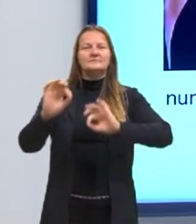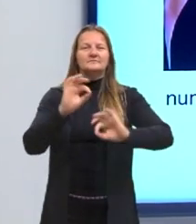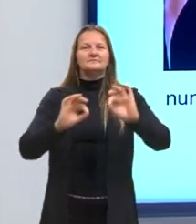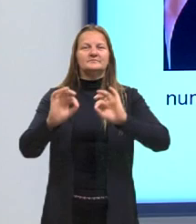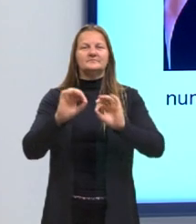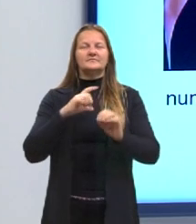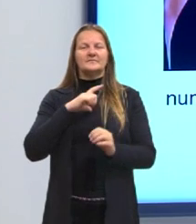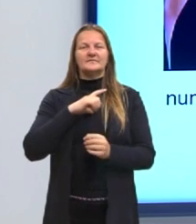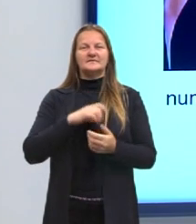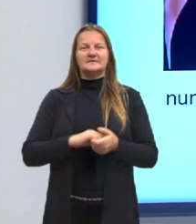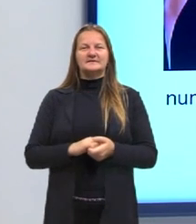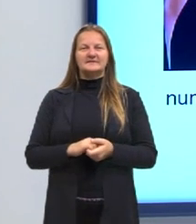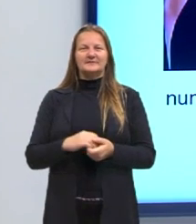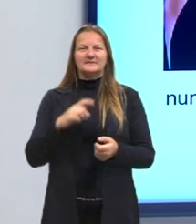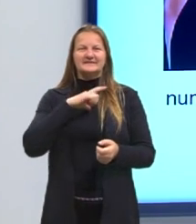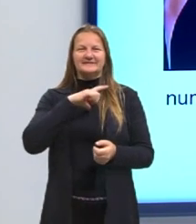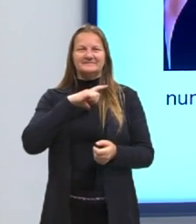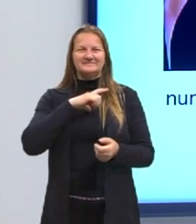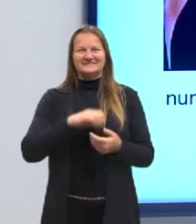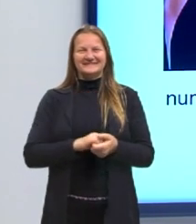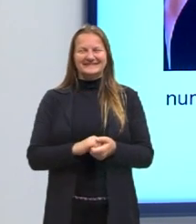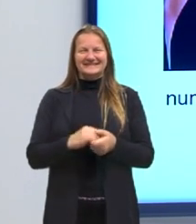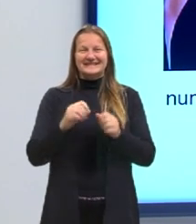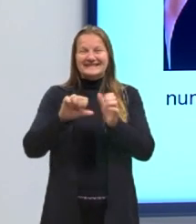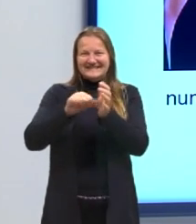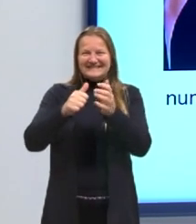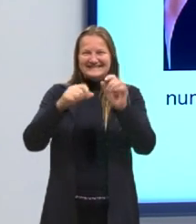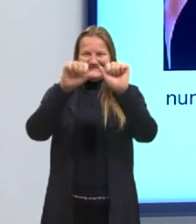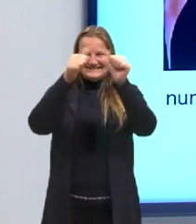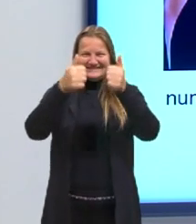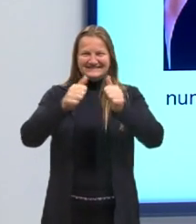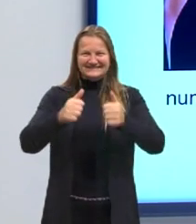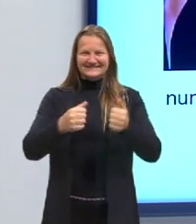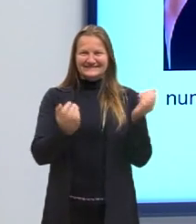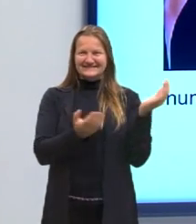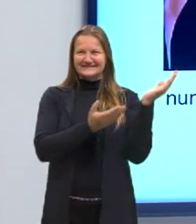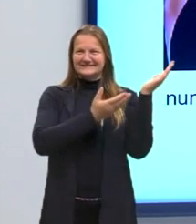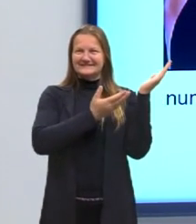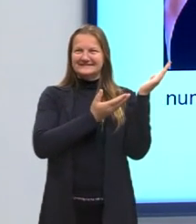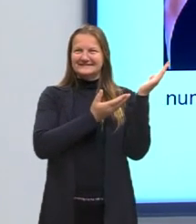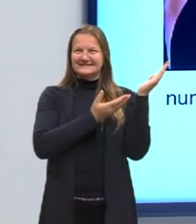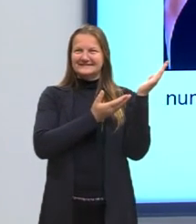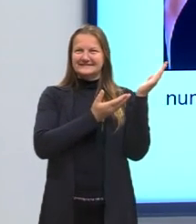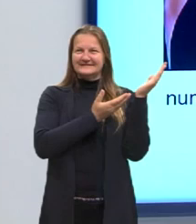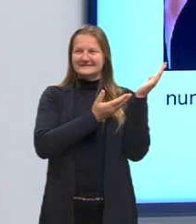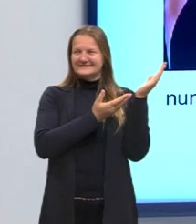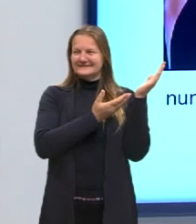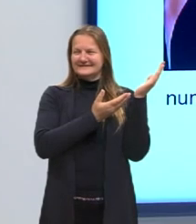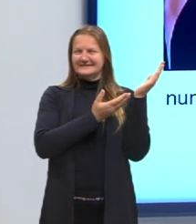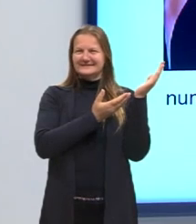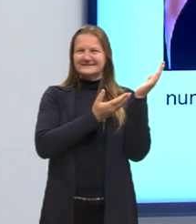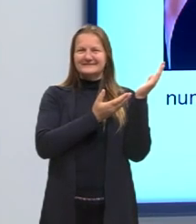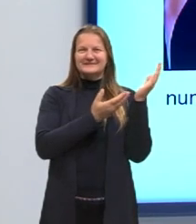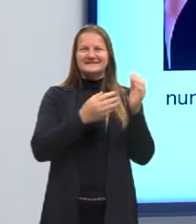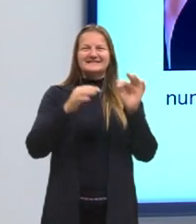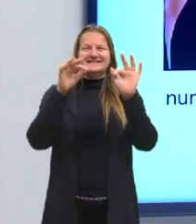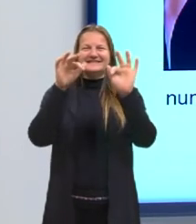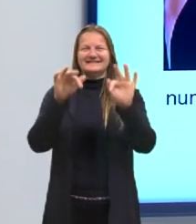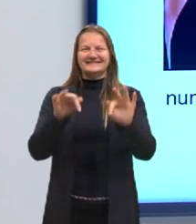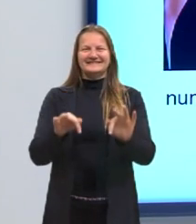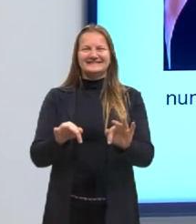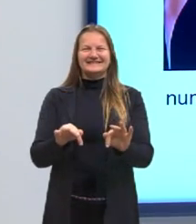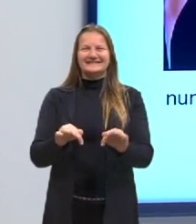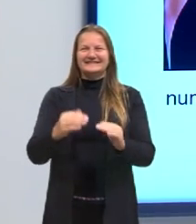E aqui eu tenho lá na primeira imagem, imagem, então, final do semestre, escrito em cima, embaixo,